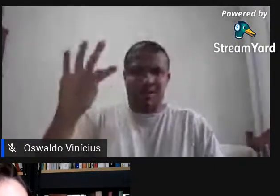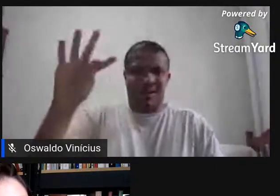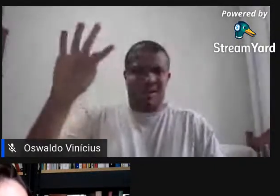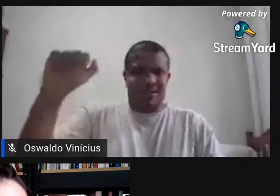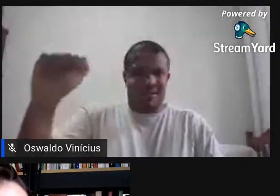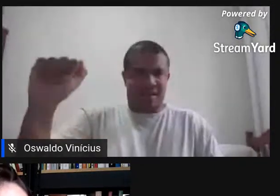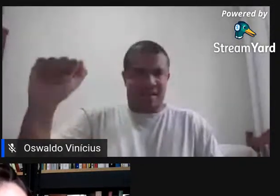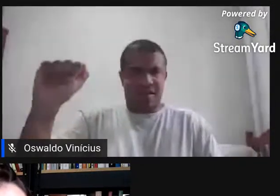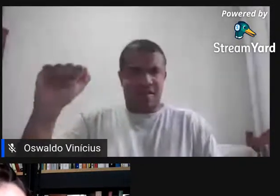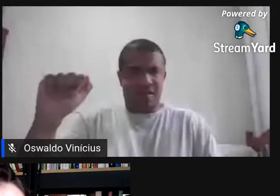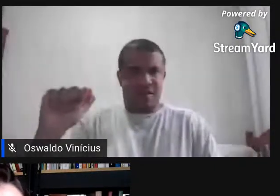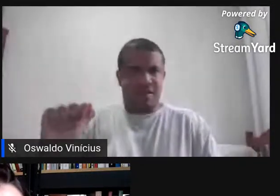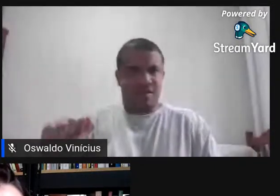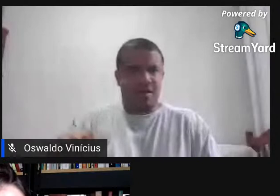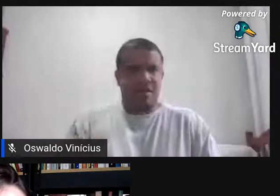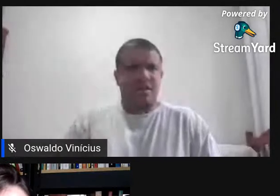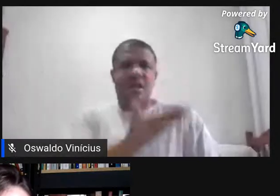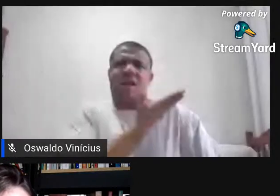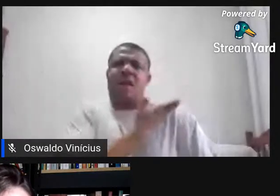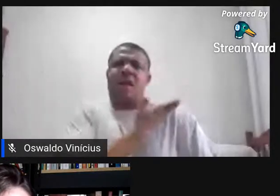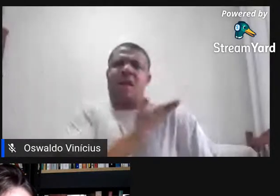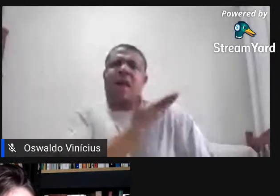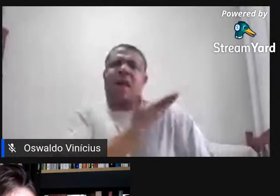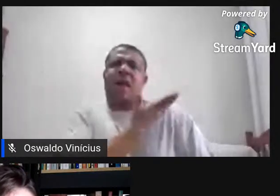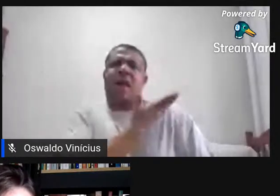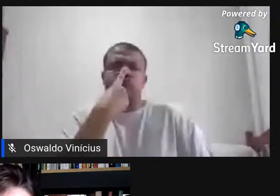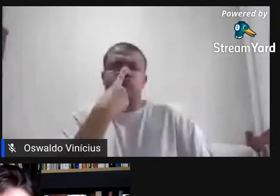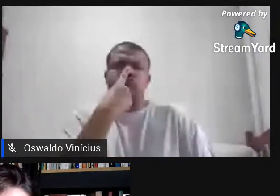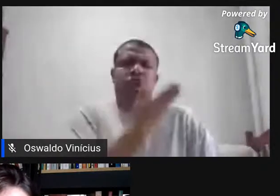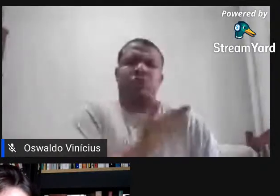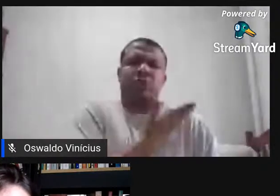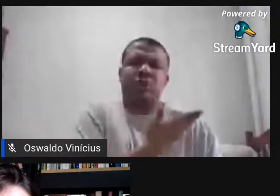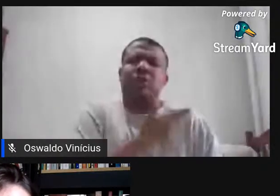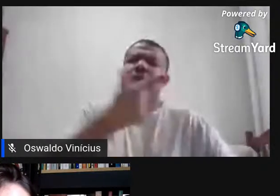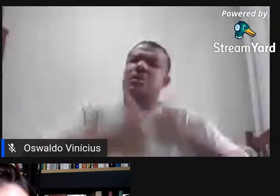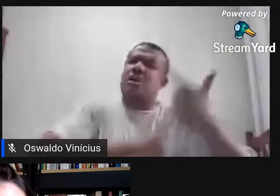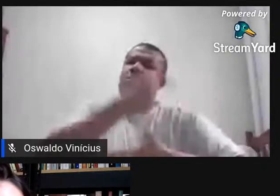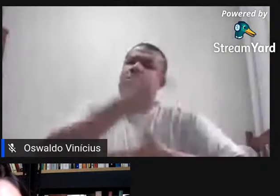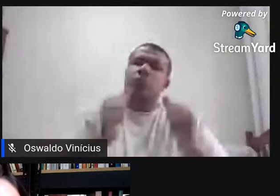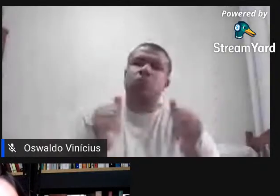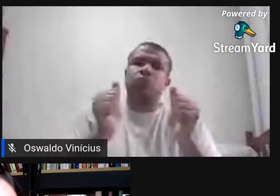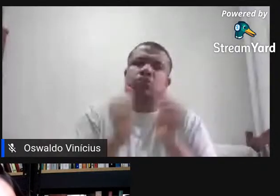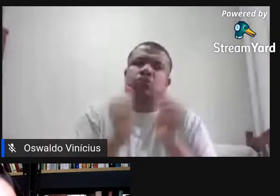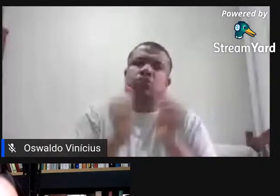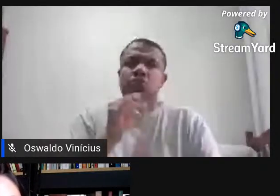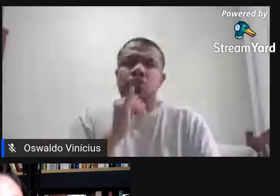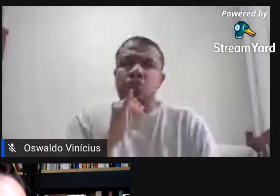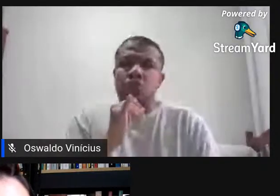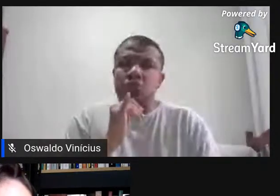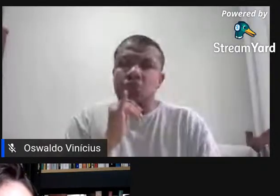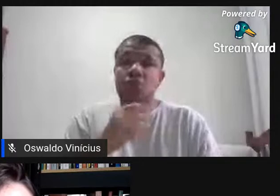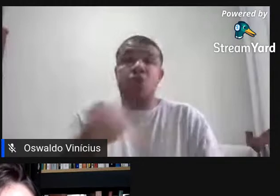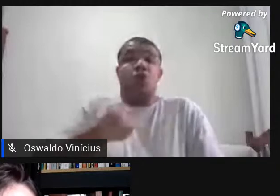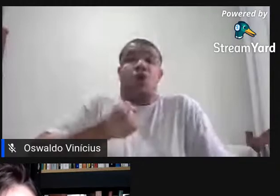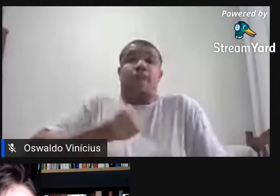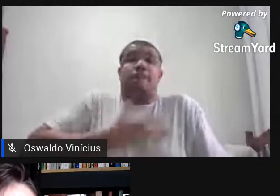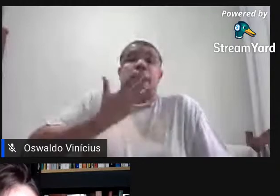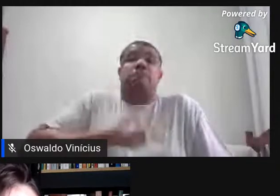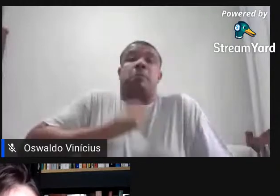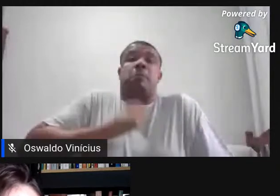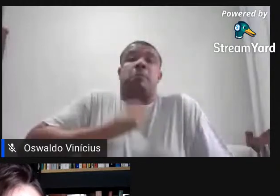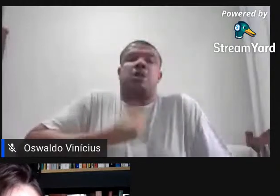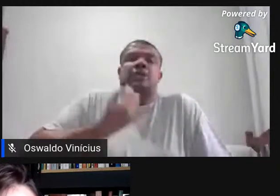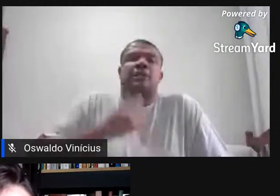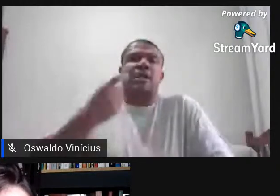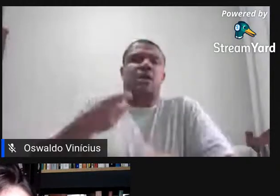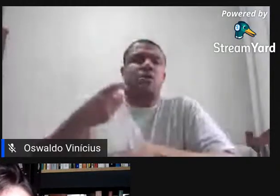amigo pessoal e trabalhava muito com poesia concreta do Aroldo, são os irmãos Campos, né, Aroldo e